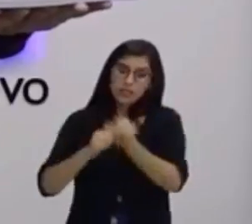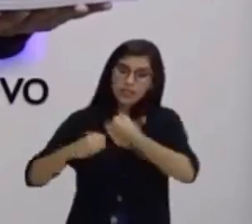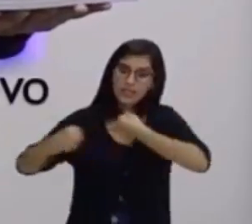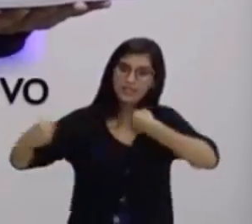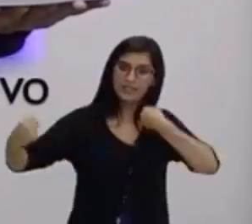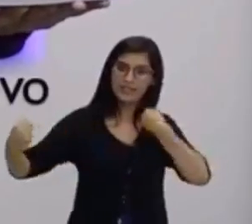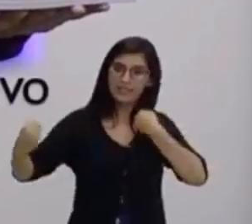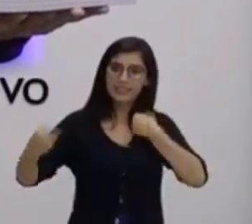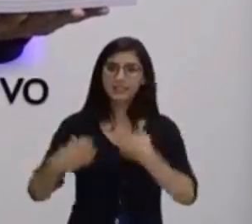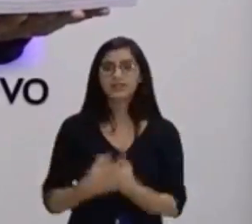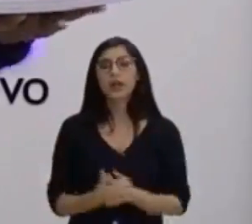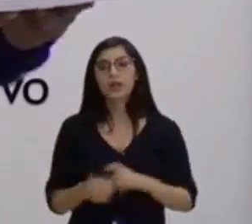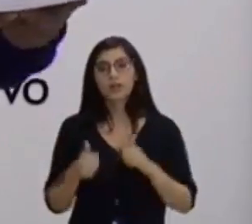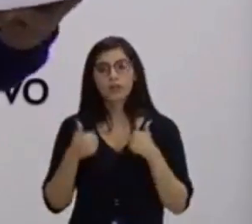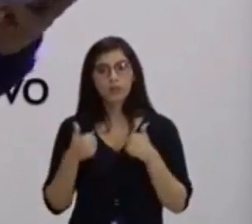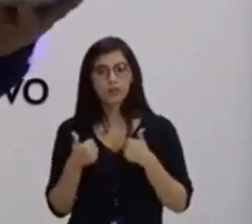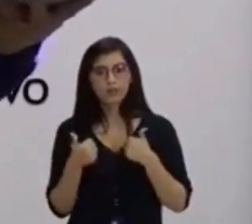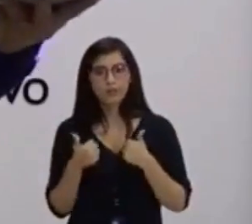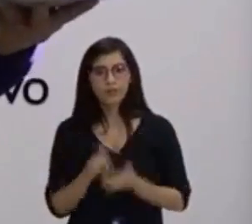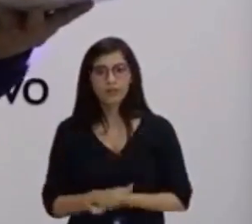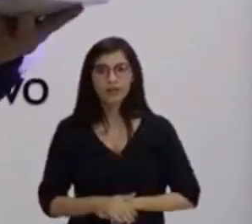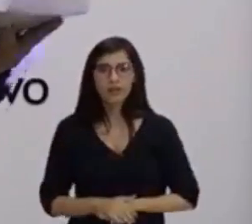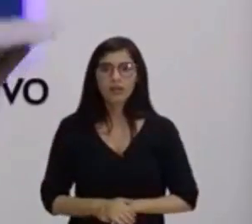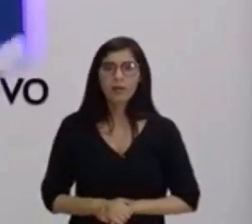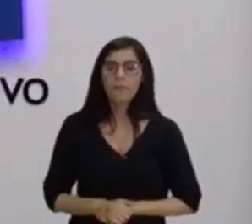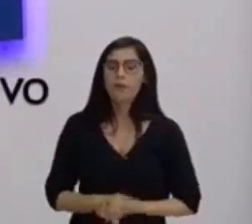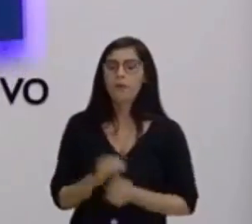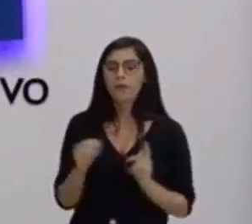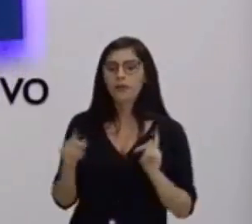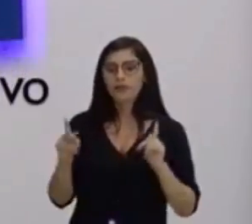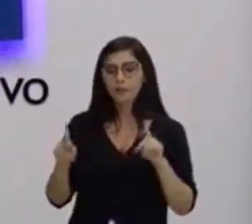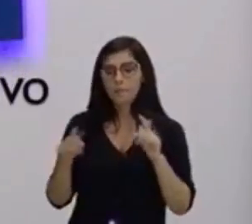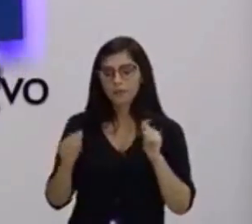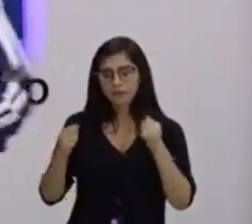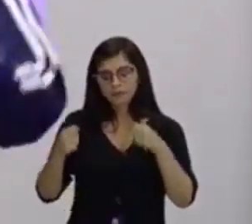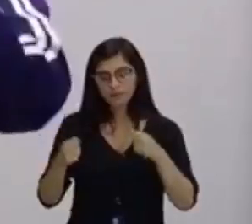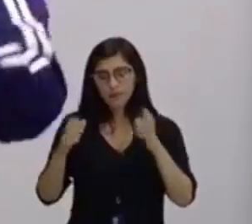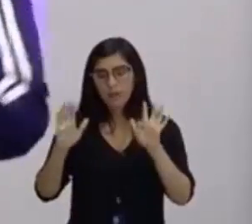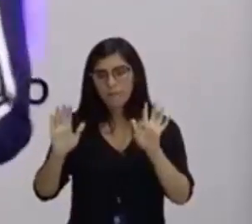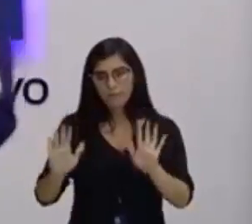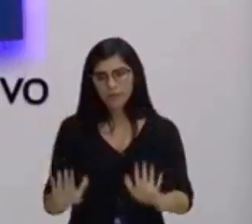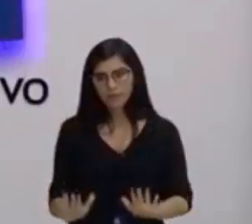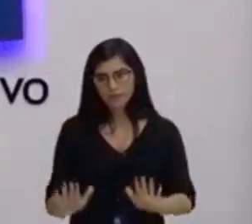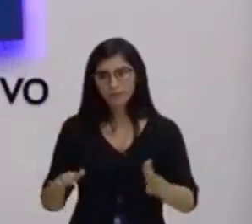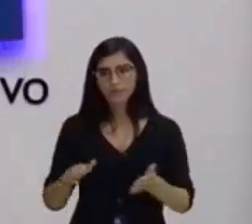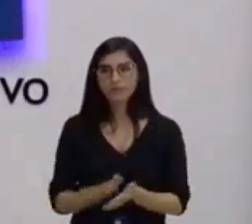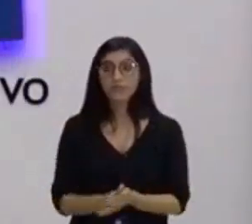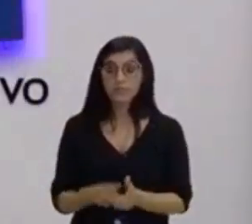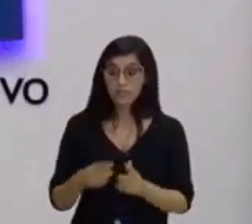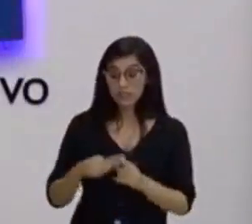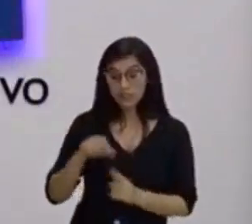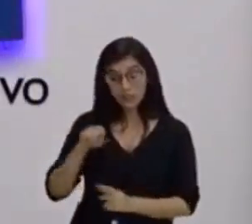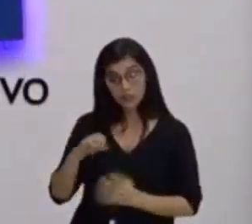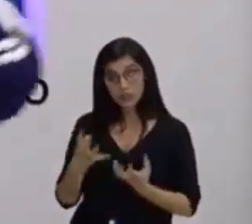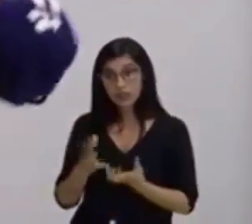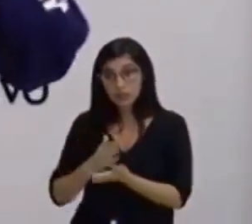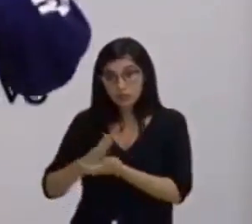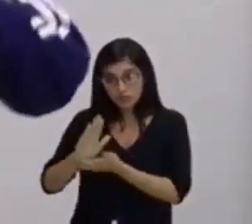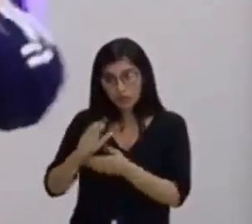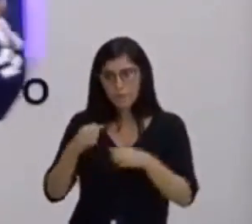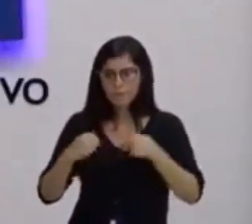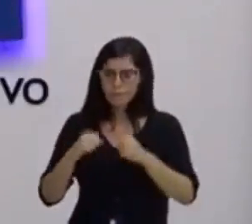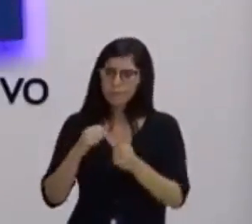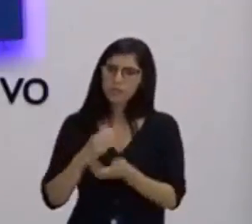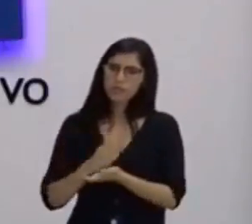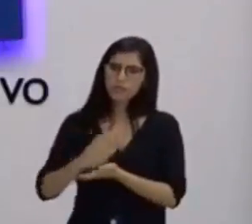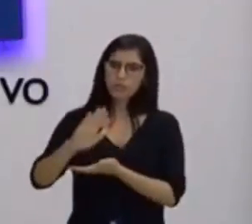Tudo bem aí? Podemos judiar um pouquinho mais? Ok. Pode baixar um pouquinho aí. Se você quiser continuar e continuar o teste, pode